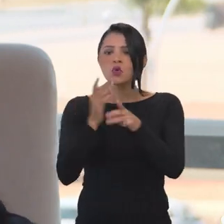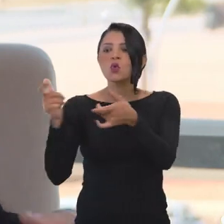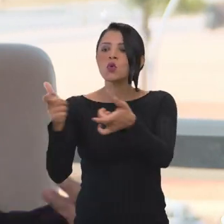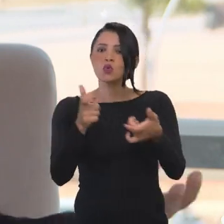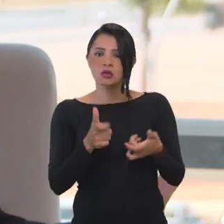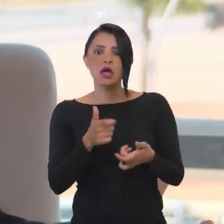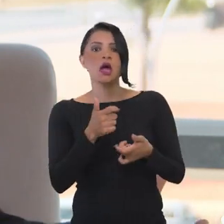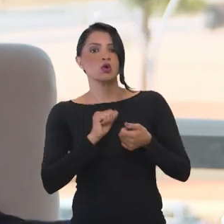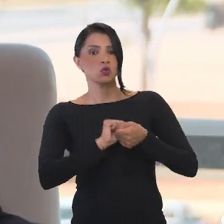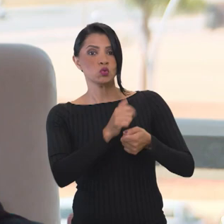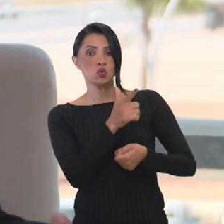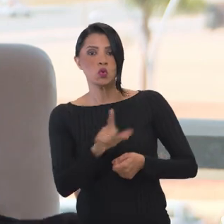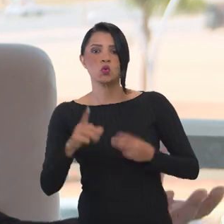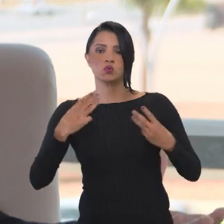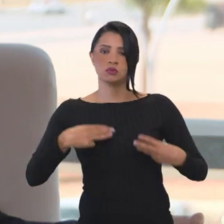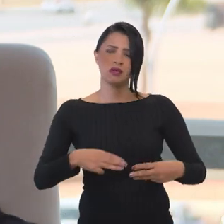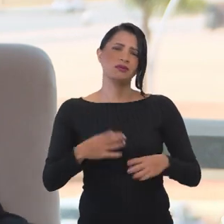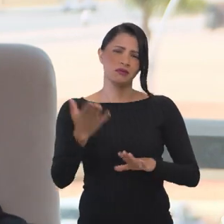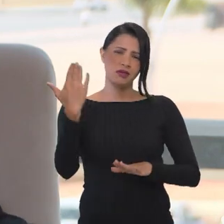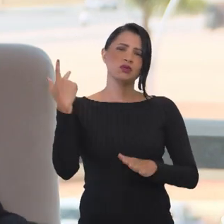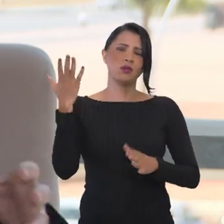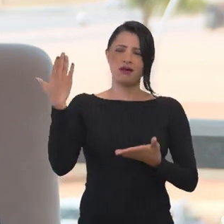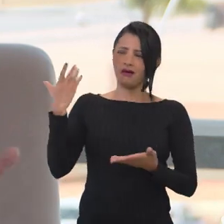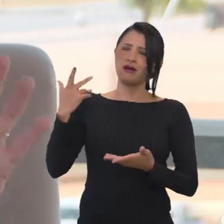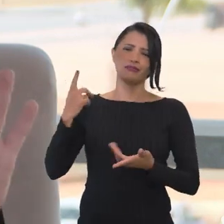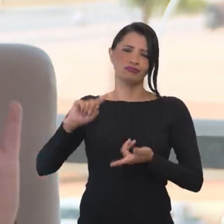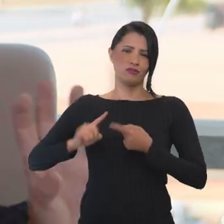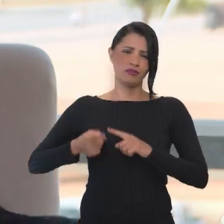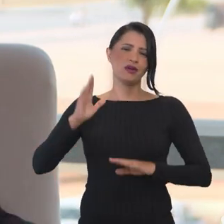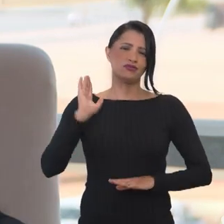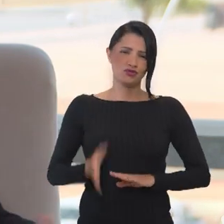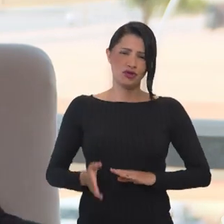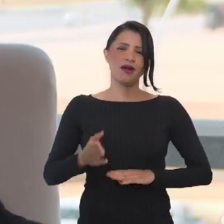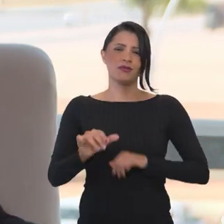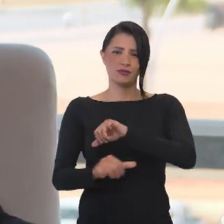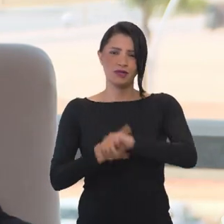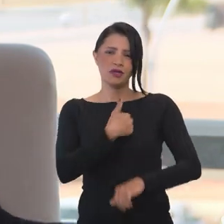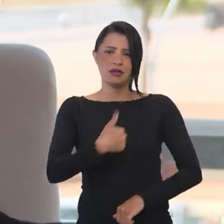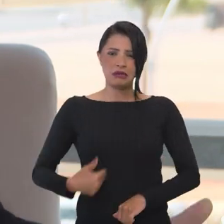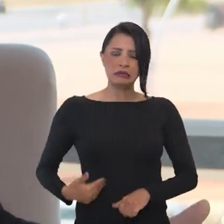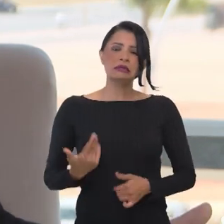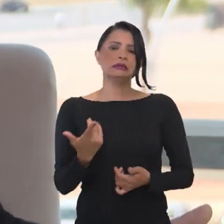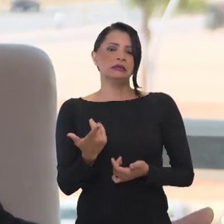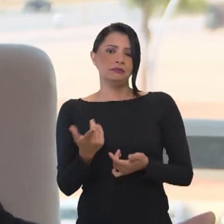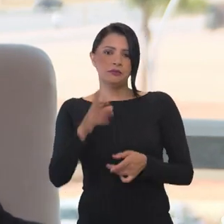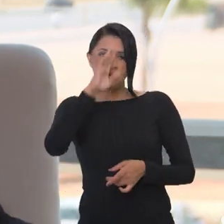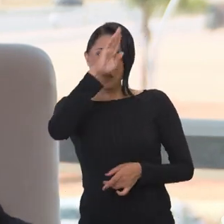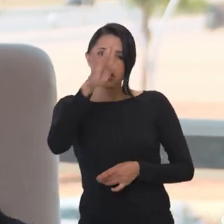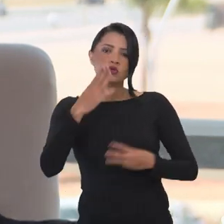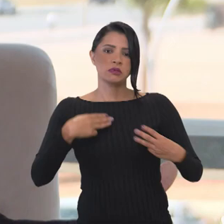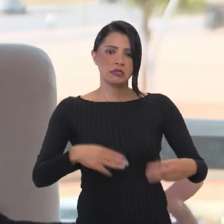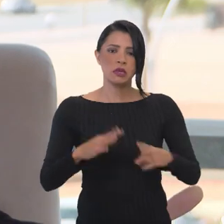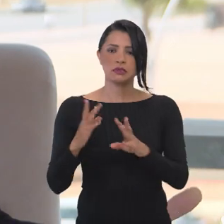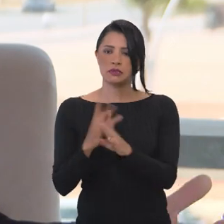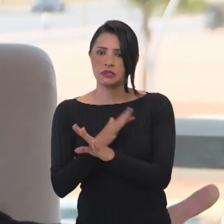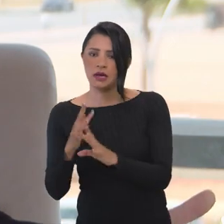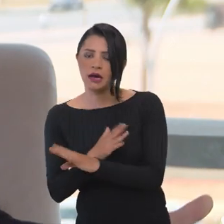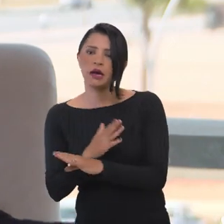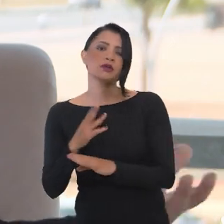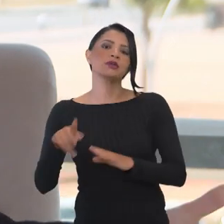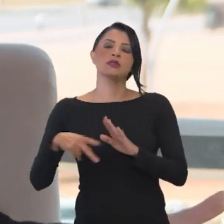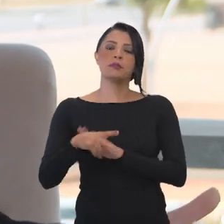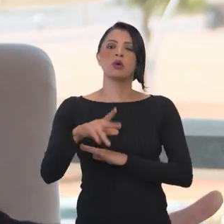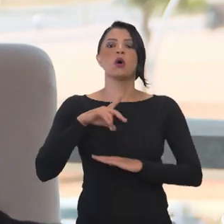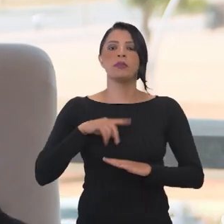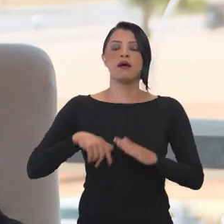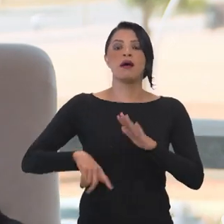junto com outros ministérios, né? Isso foi desde a transição, criar um comitê de destinação, principalmente com o Ministério das Cidades, com o Ministério da